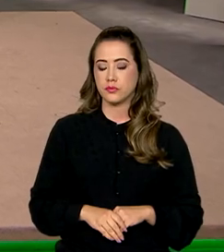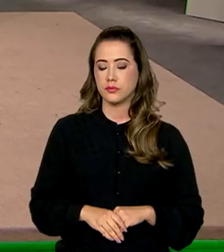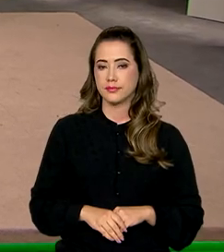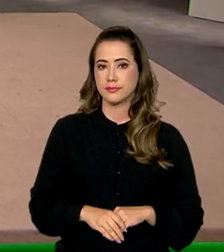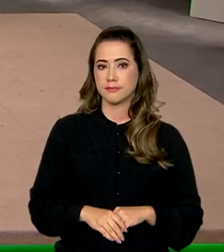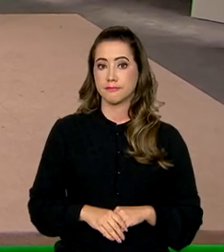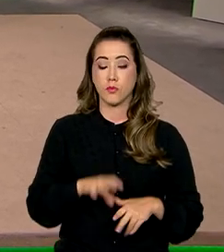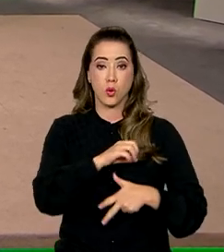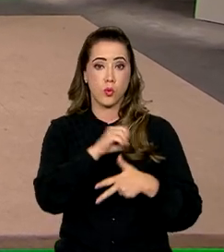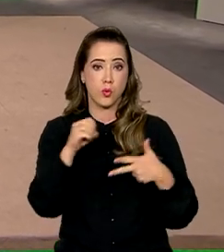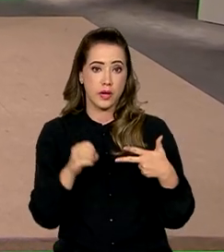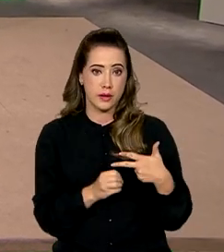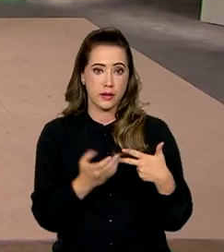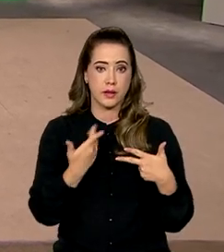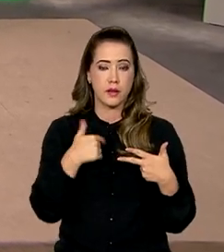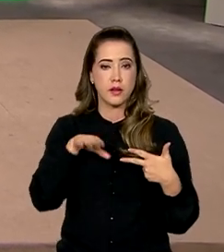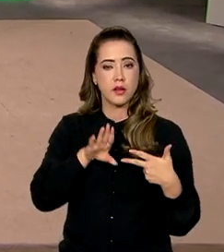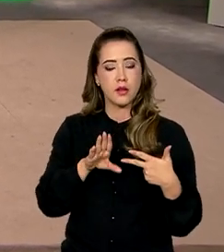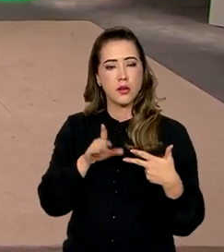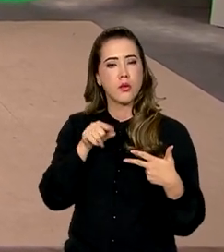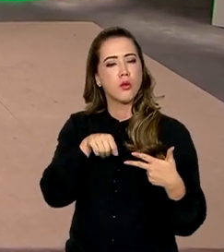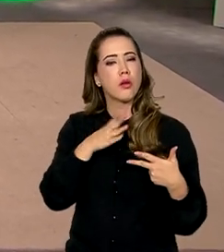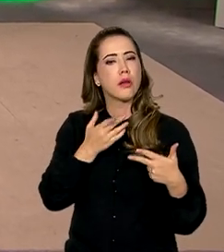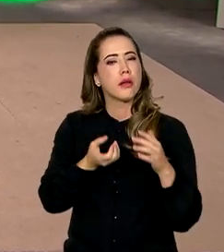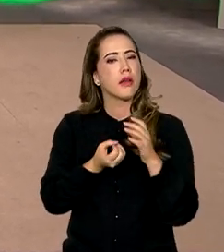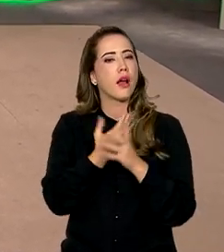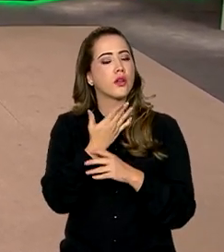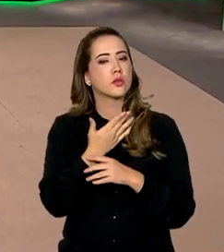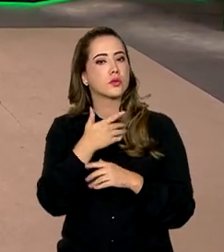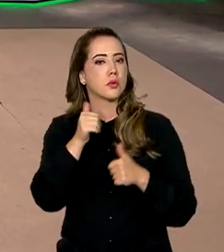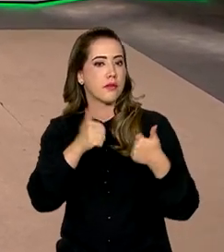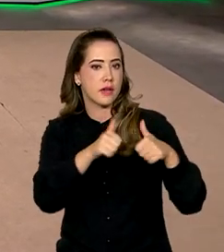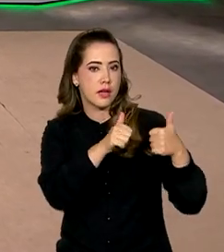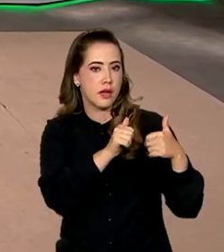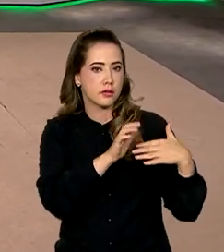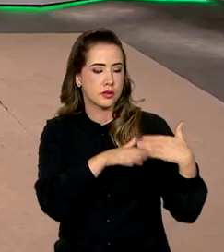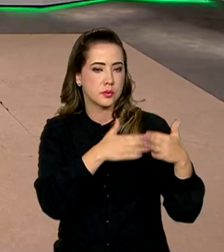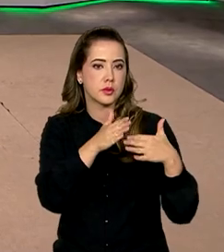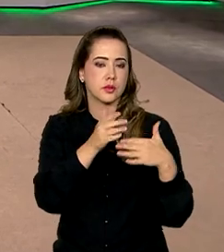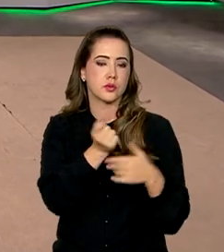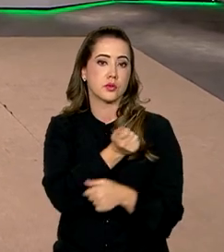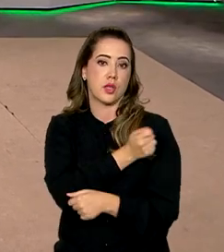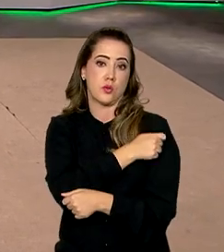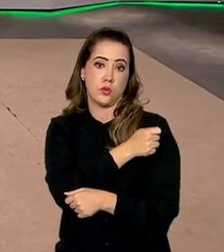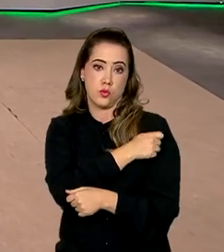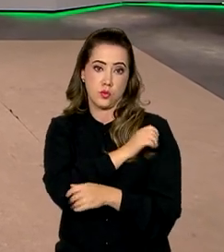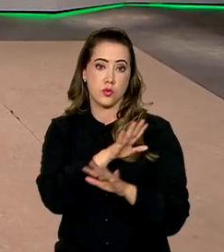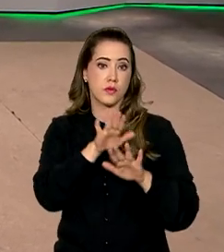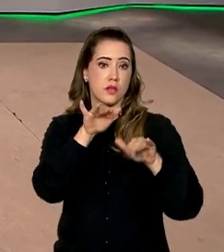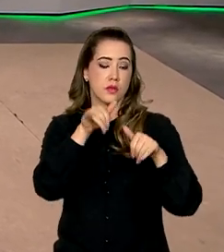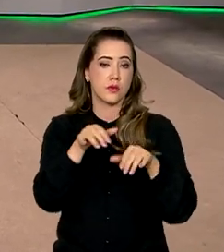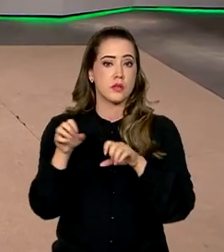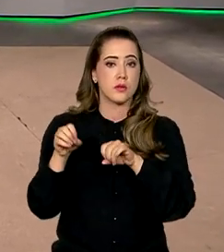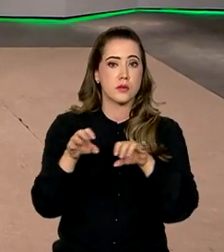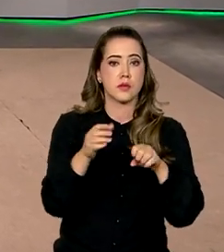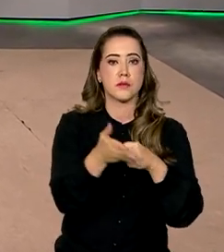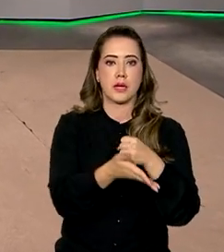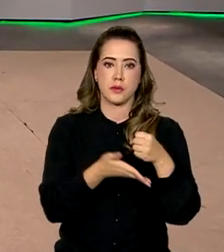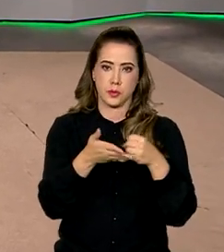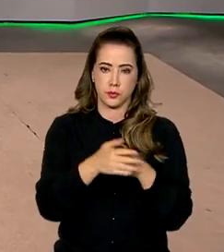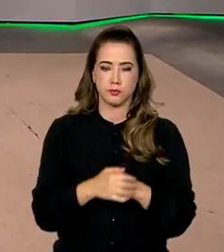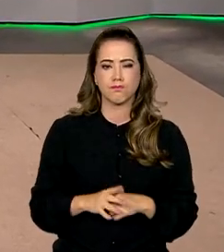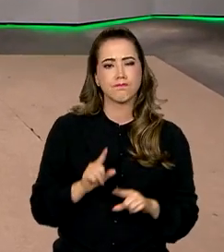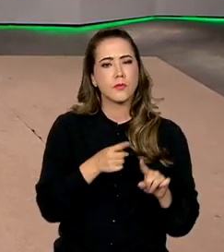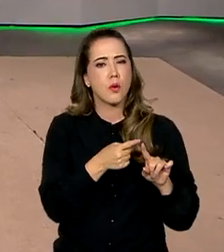O Enem, Exame Nacional do Ensino Médio, foi criado para avaliar o desempenho escolar dos estudantes no final da educação